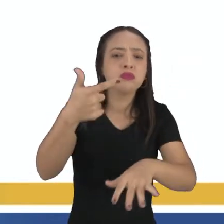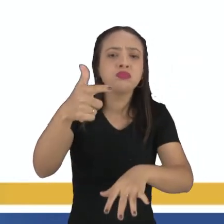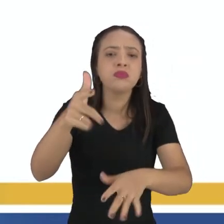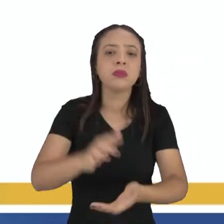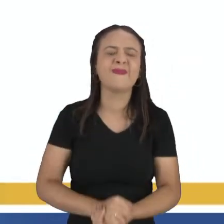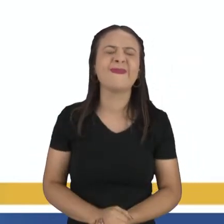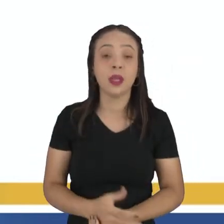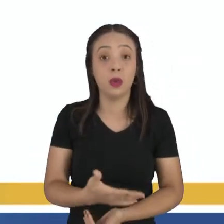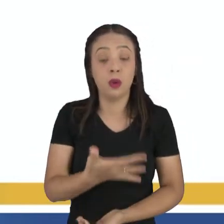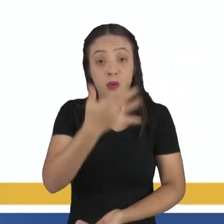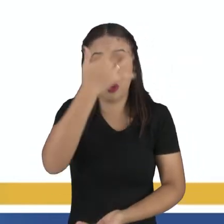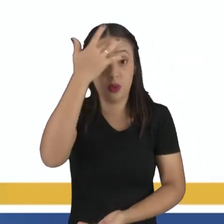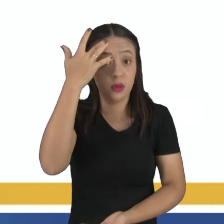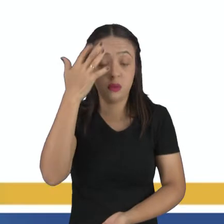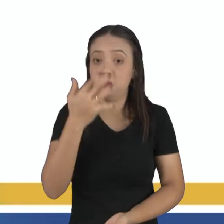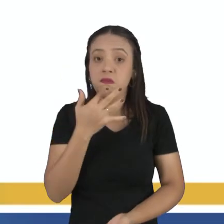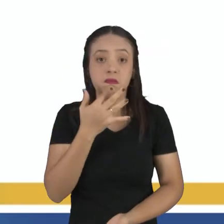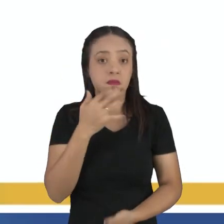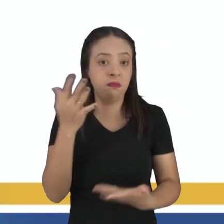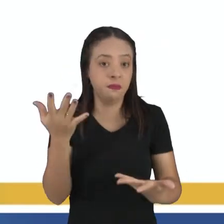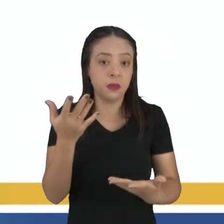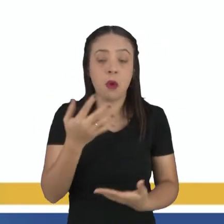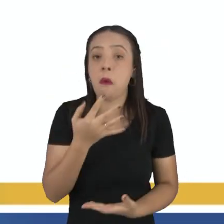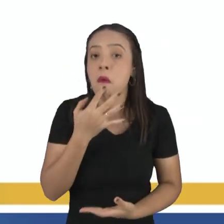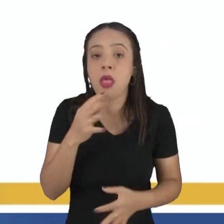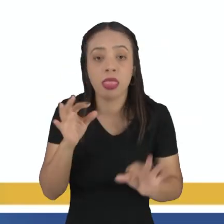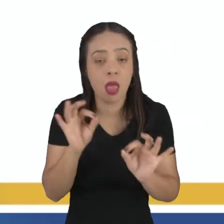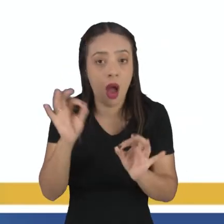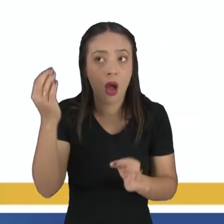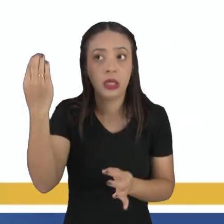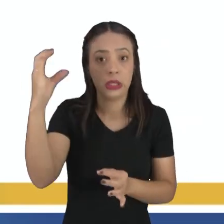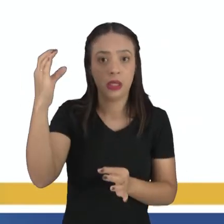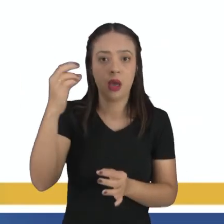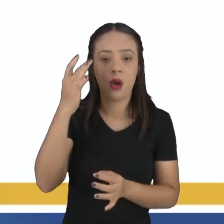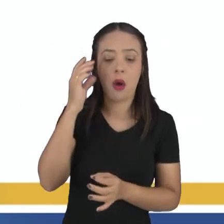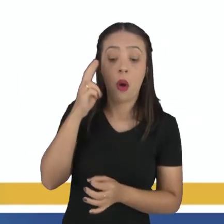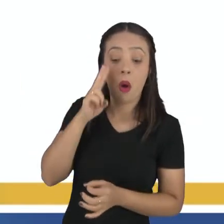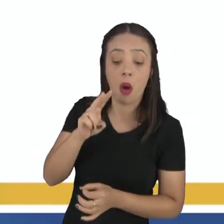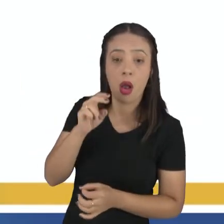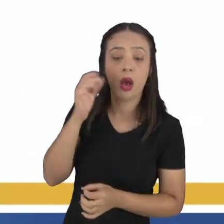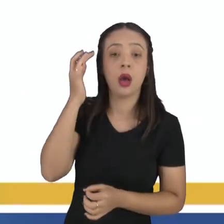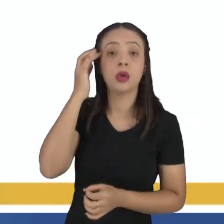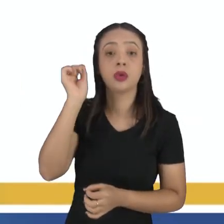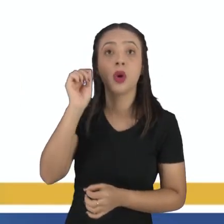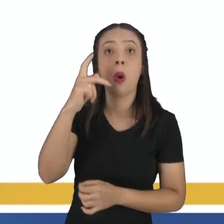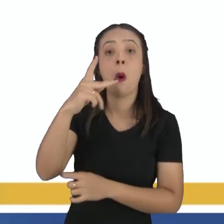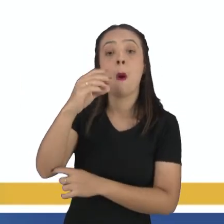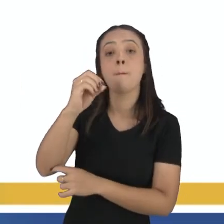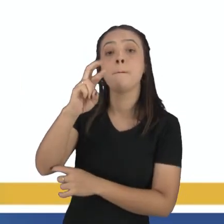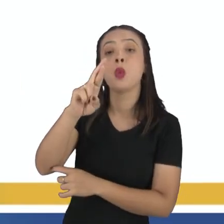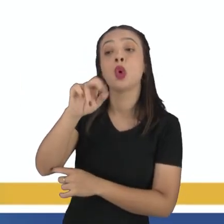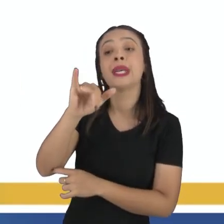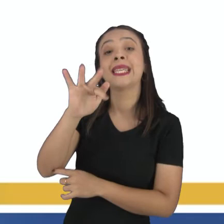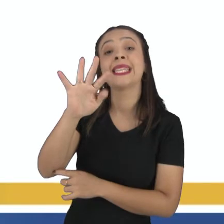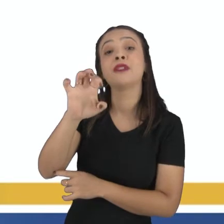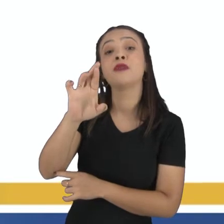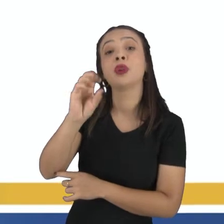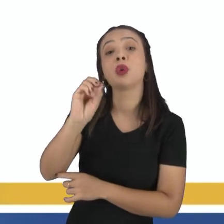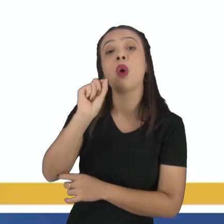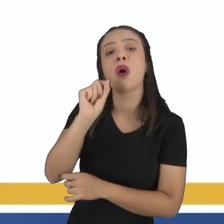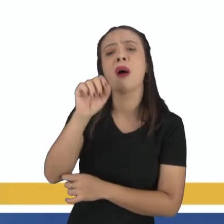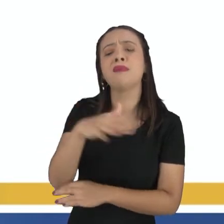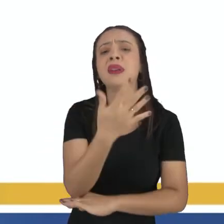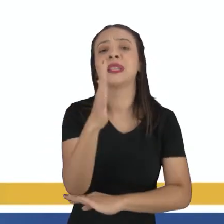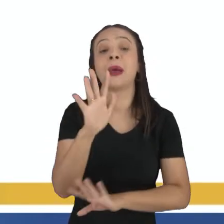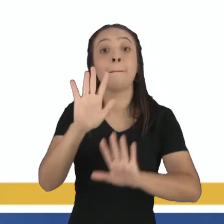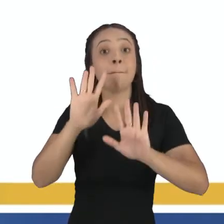um leigo, a pessoa que não tem um conhecimento básico de ciências, ela vai achar que um porífero, que são as esponjas do mar, são plantas.